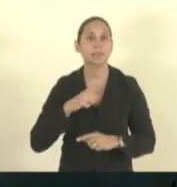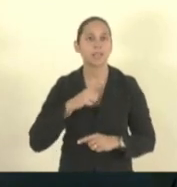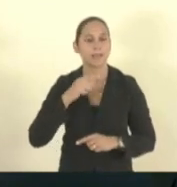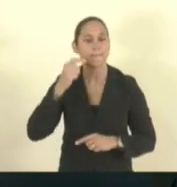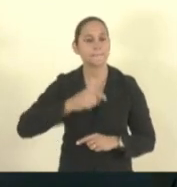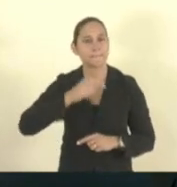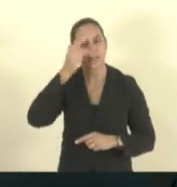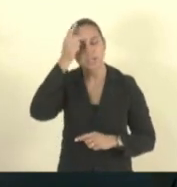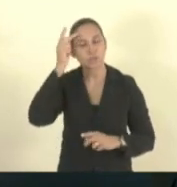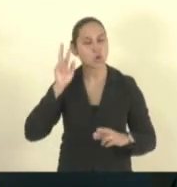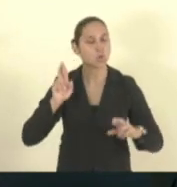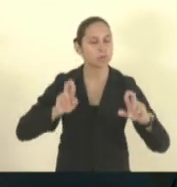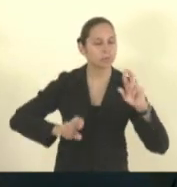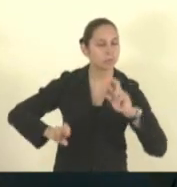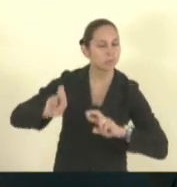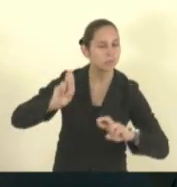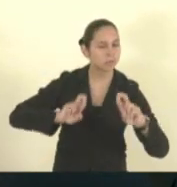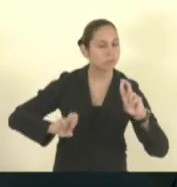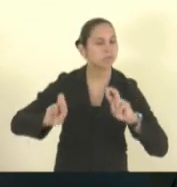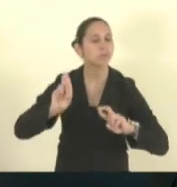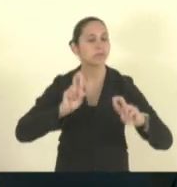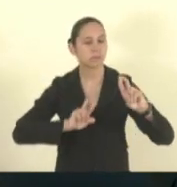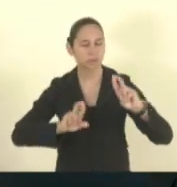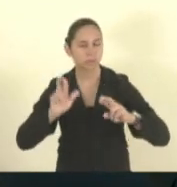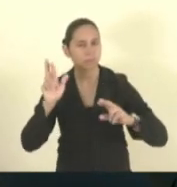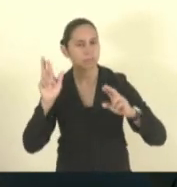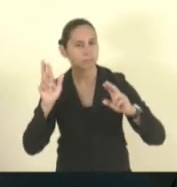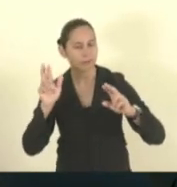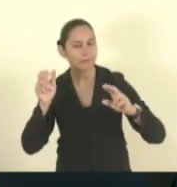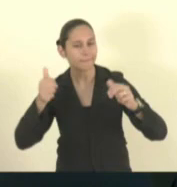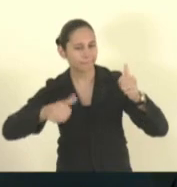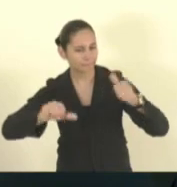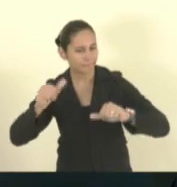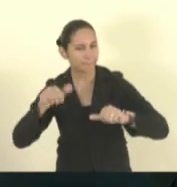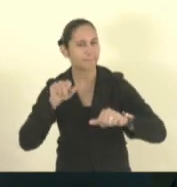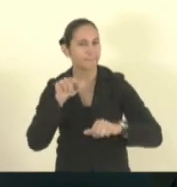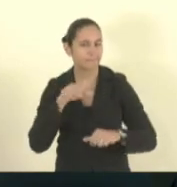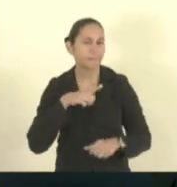e uma sugestão para a secretaria de educação a gente percebe